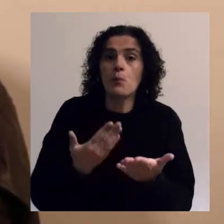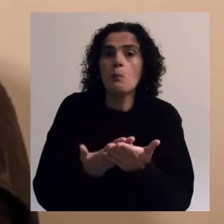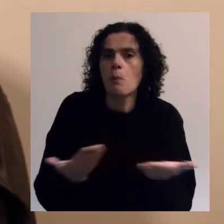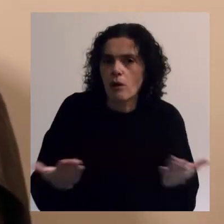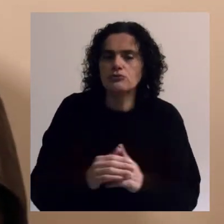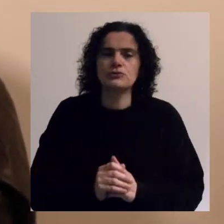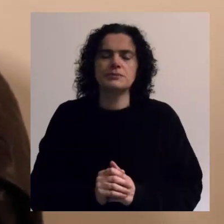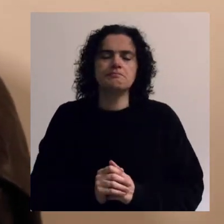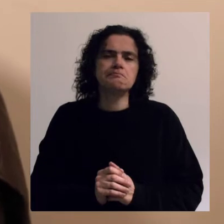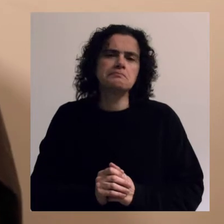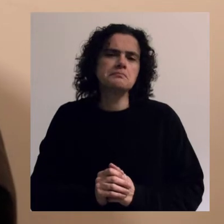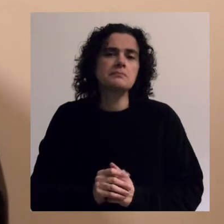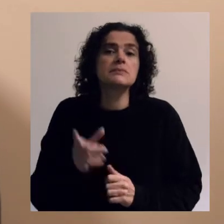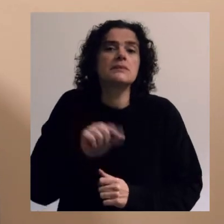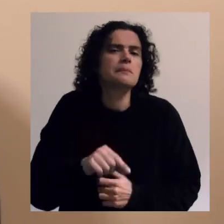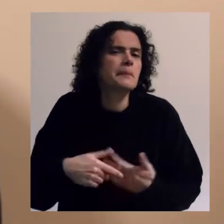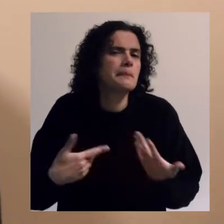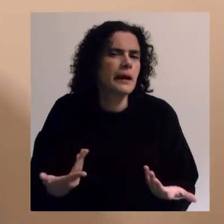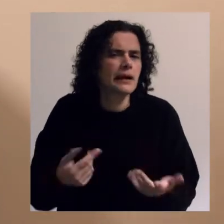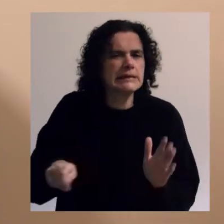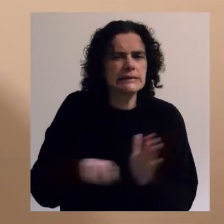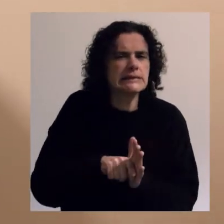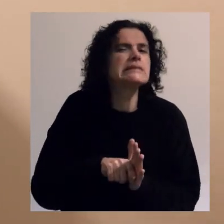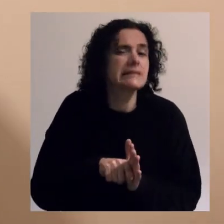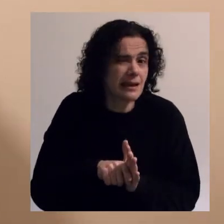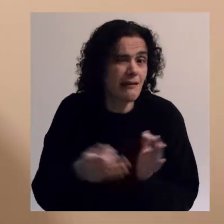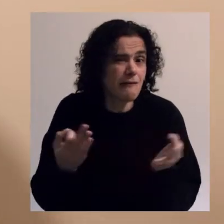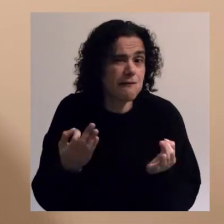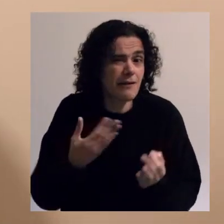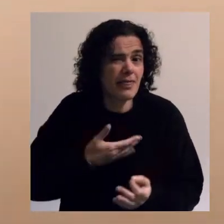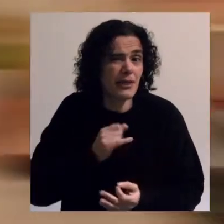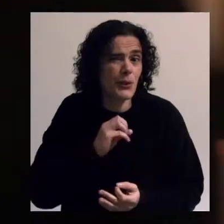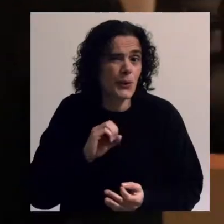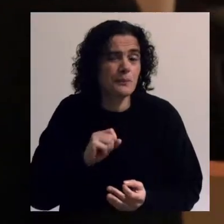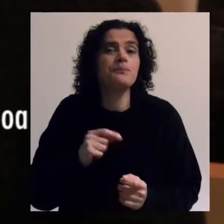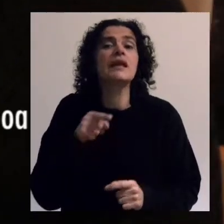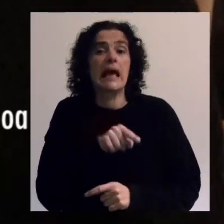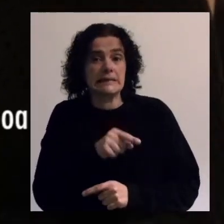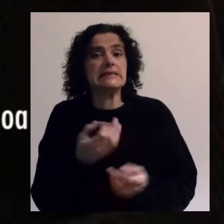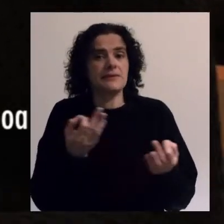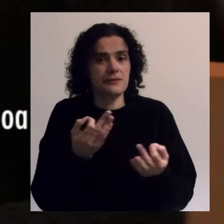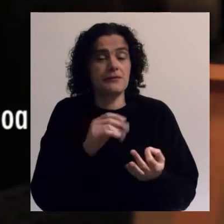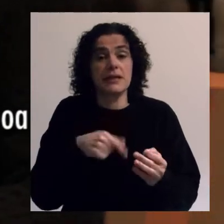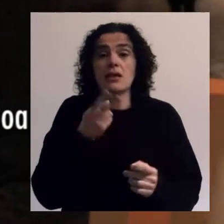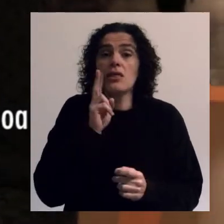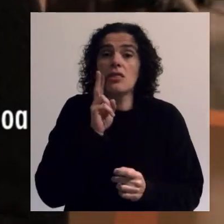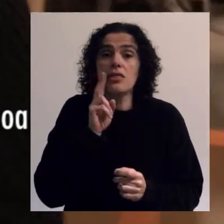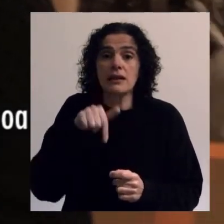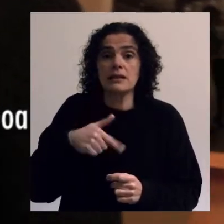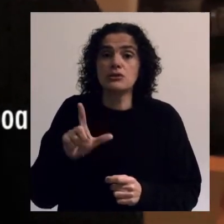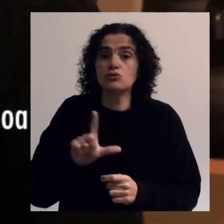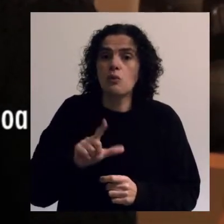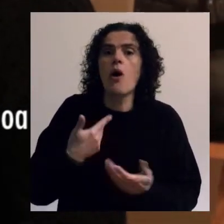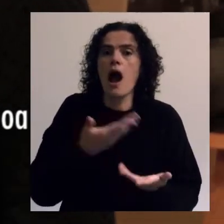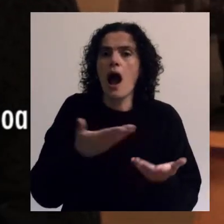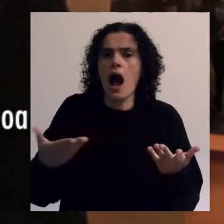propor, para provocar, não é, Diogo? Isso mesmo. O Observatório